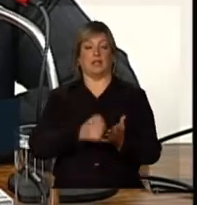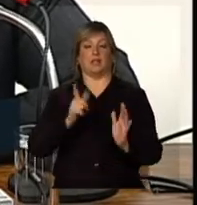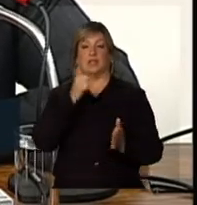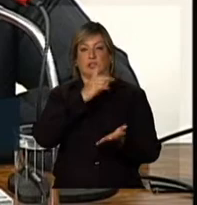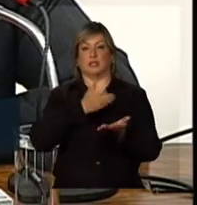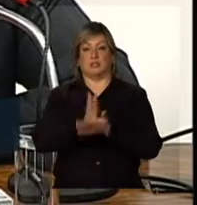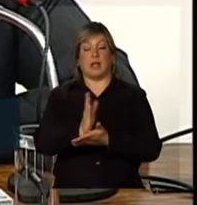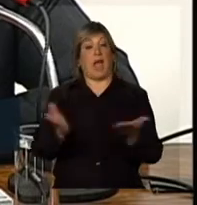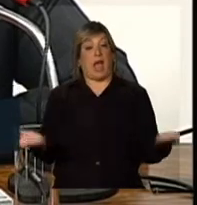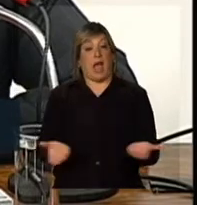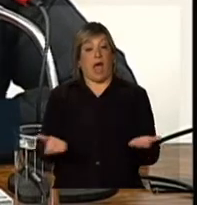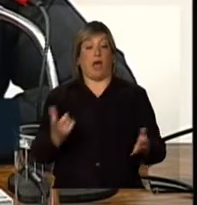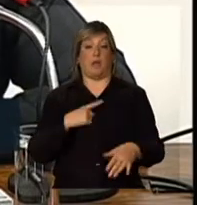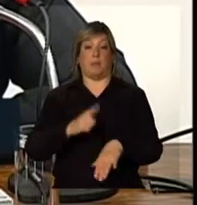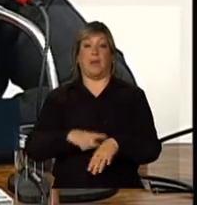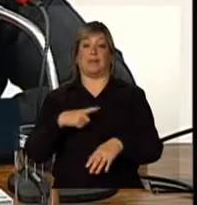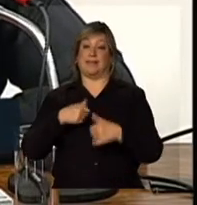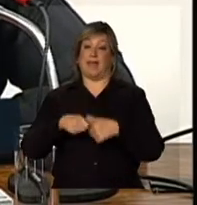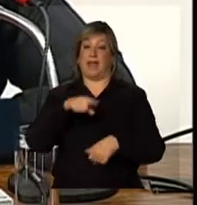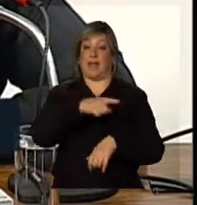Nesse momento está no Senado.